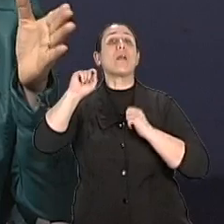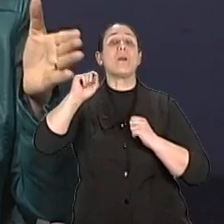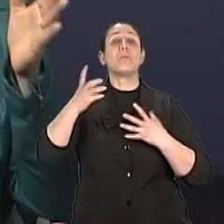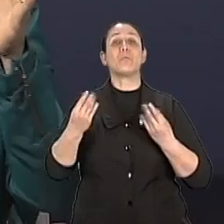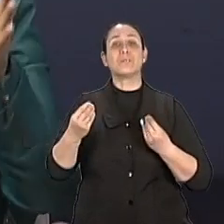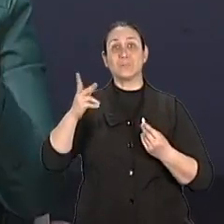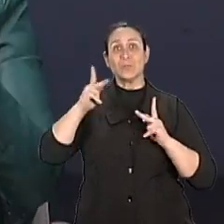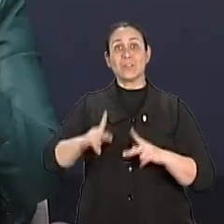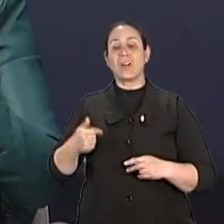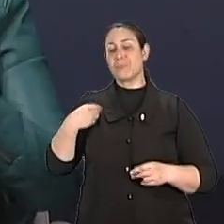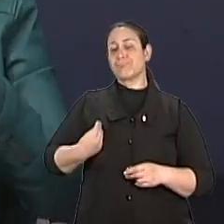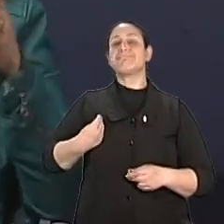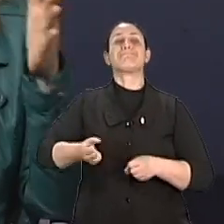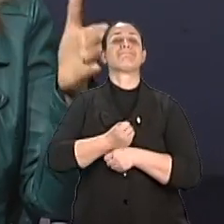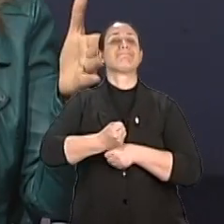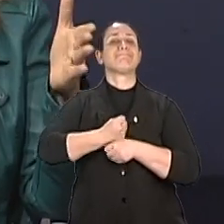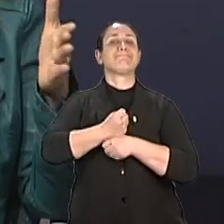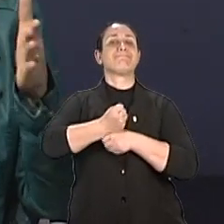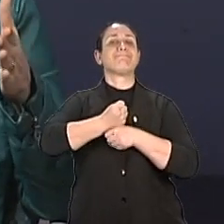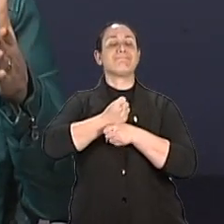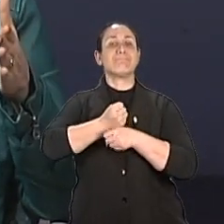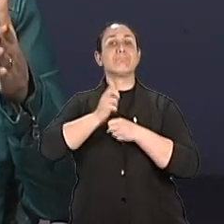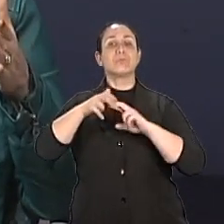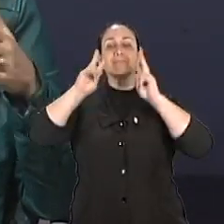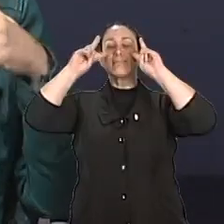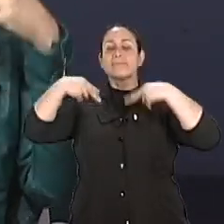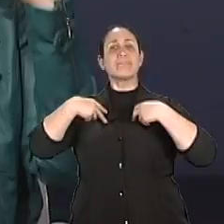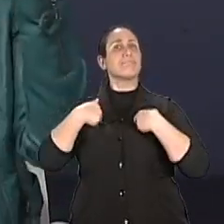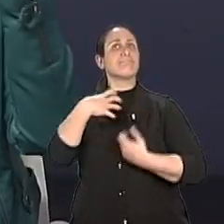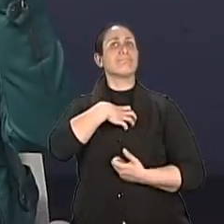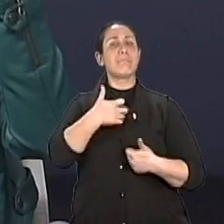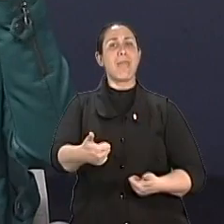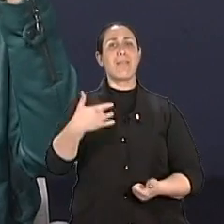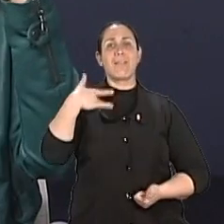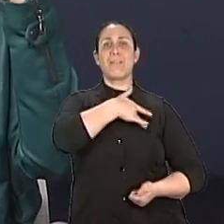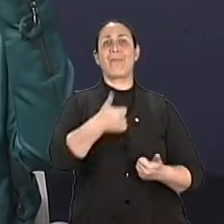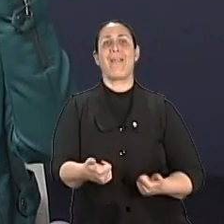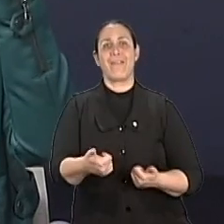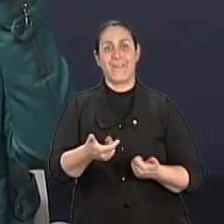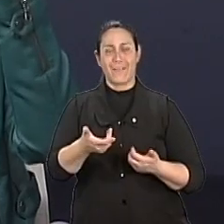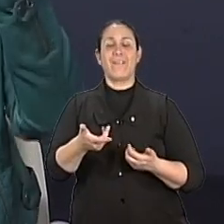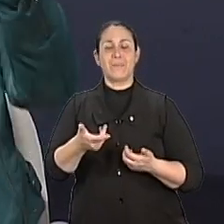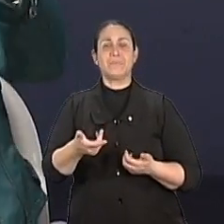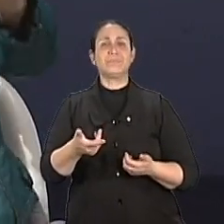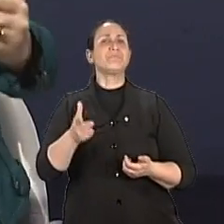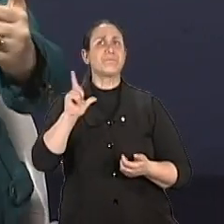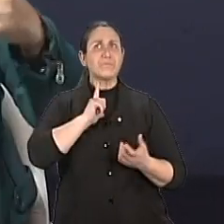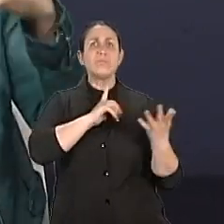o que significa? Significa que isso pressupõe que há um